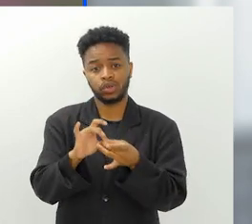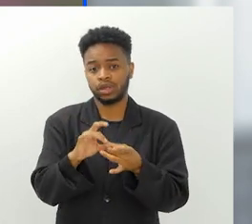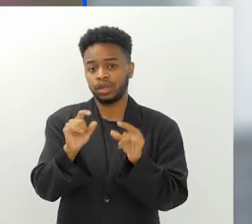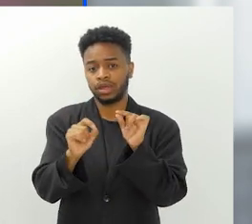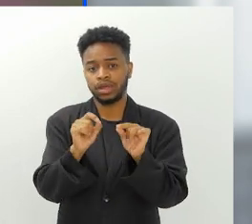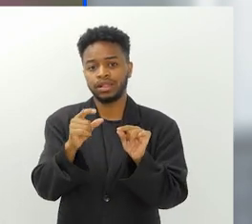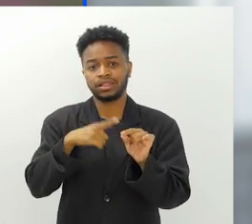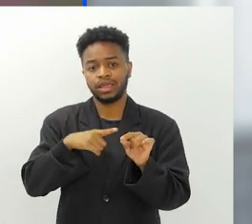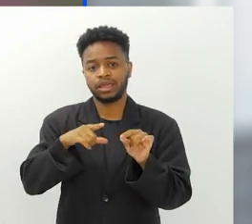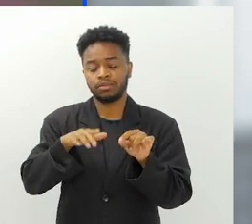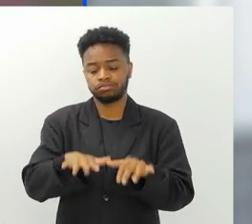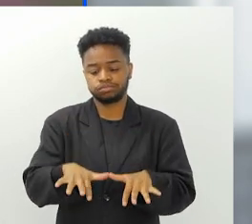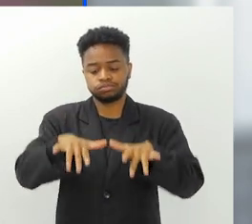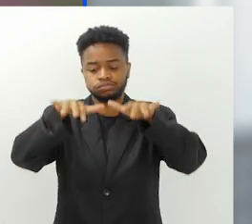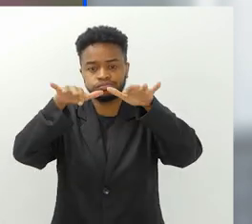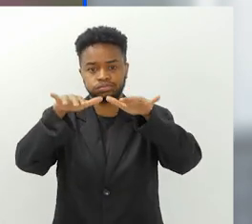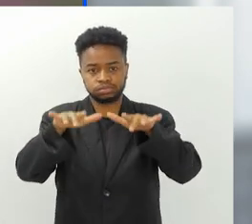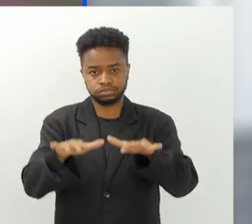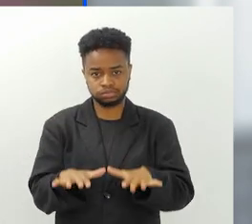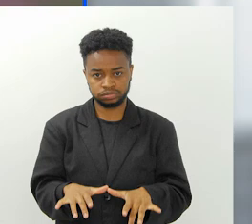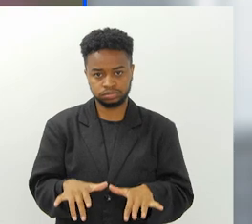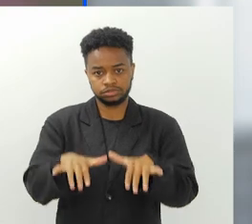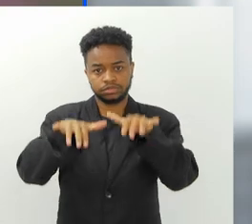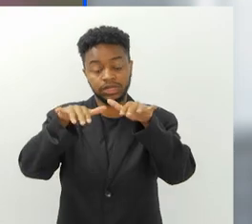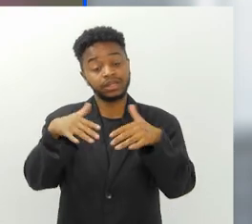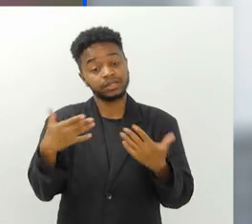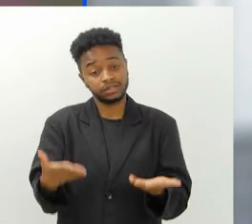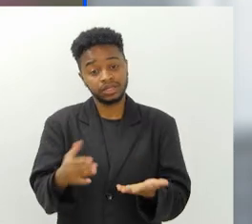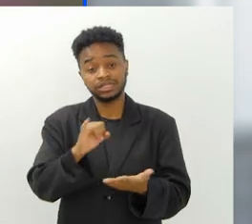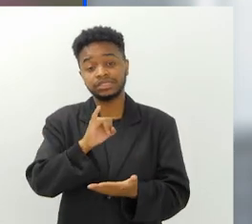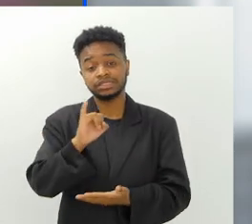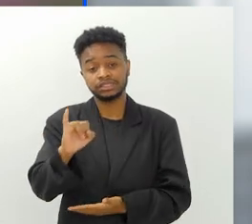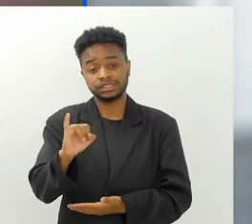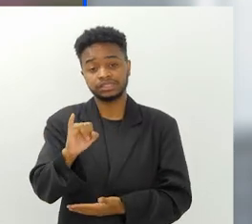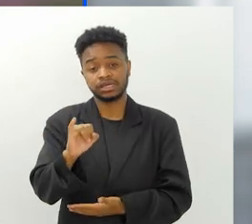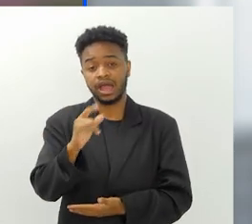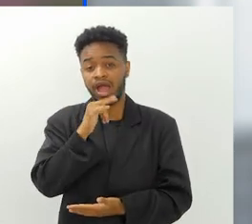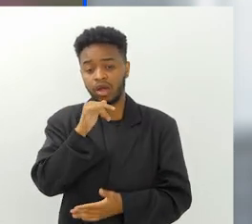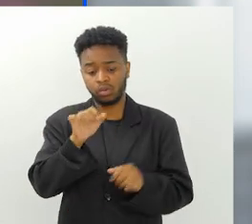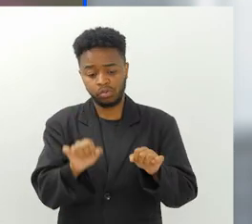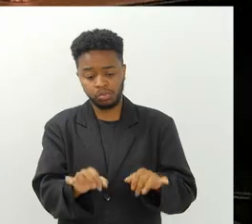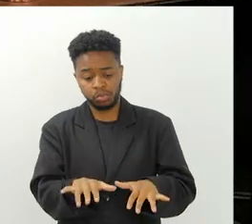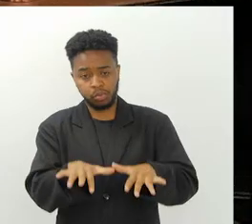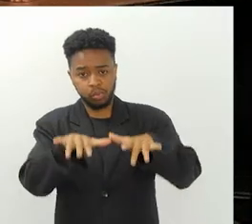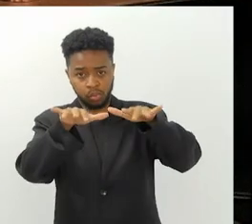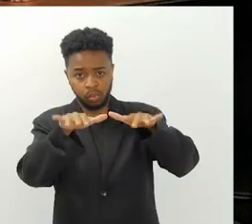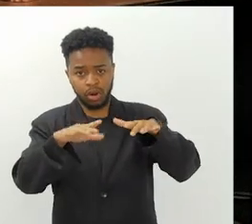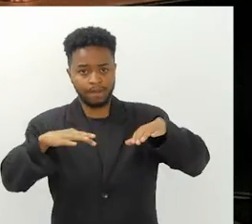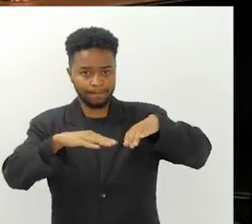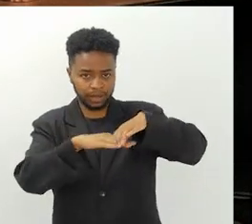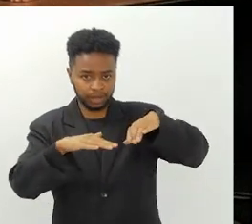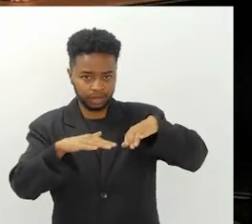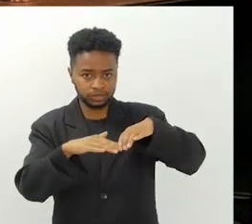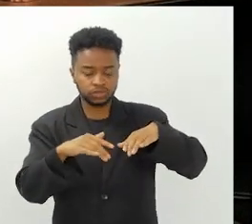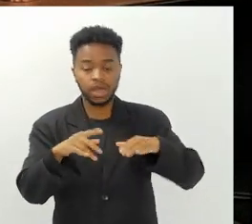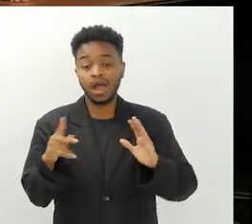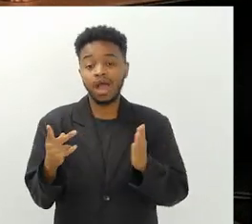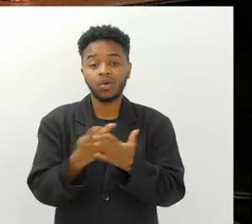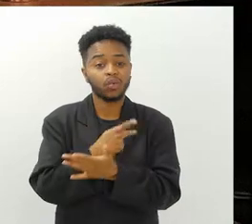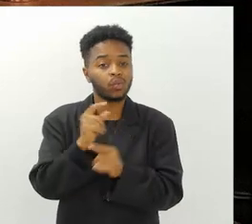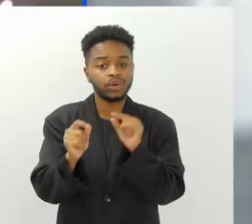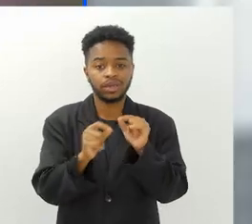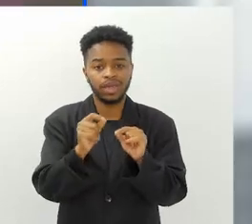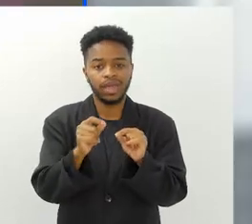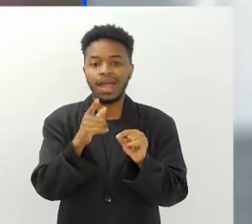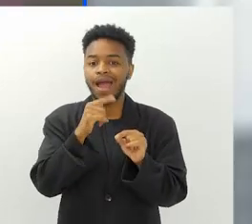pelo fenômeno das marés, né? Então, quando a maré enche na Baía de Guanabara, ela